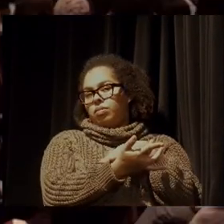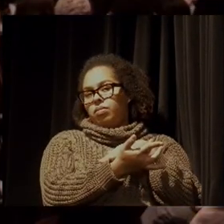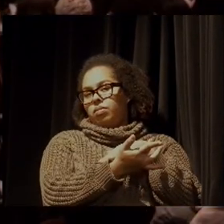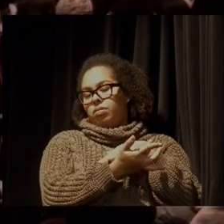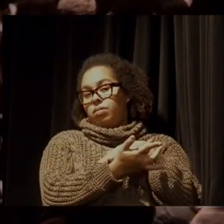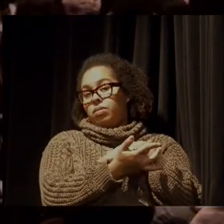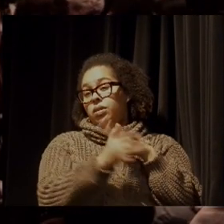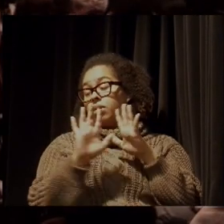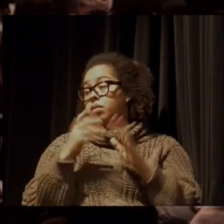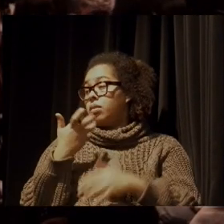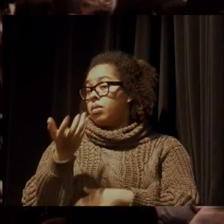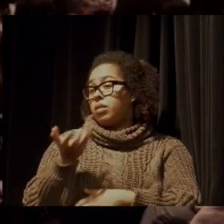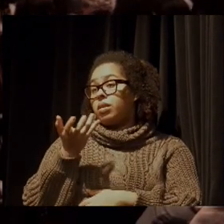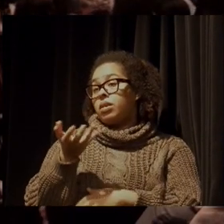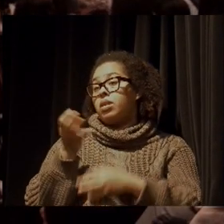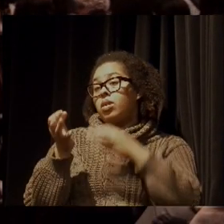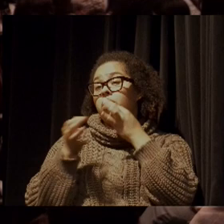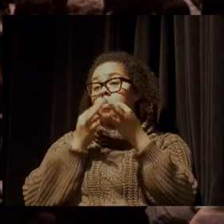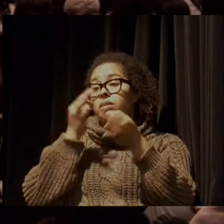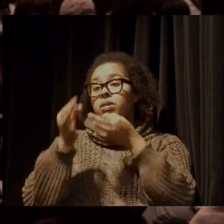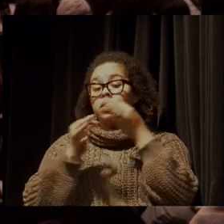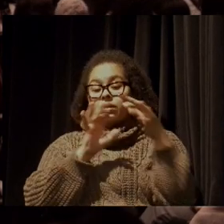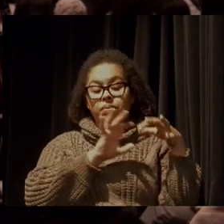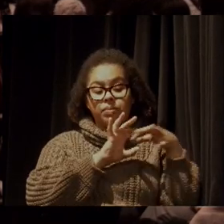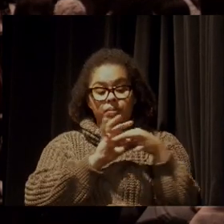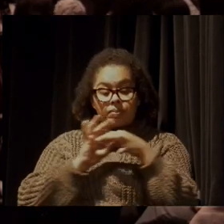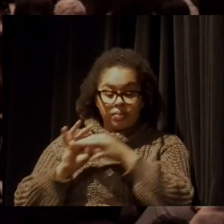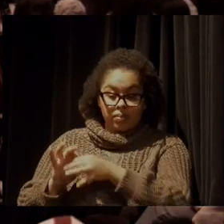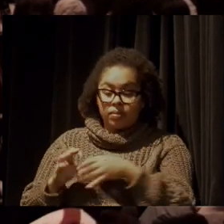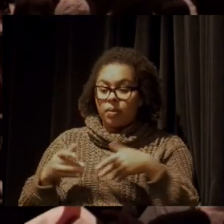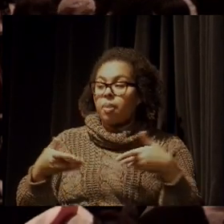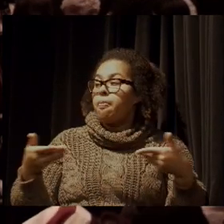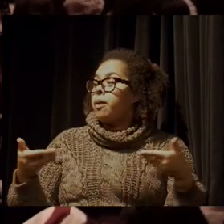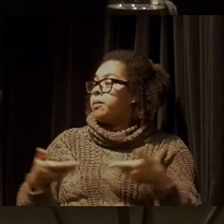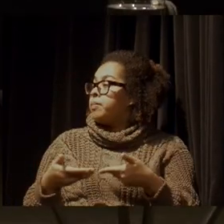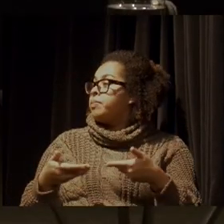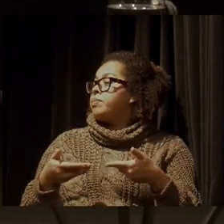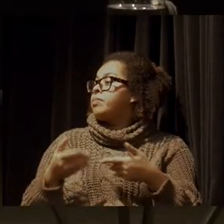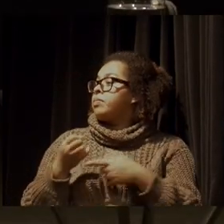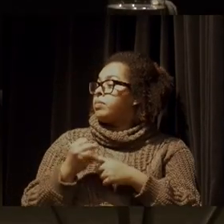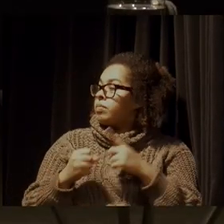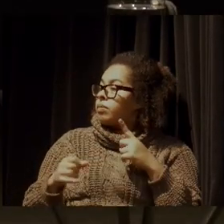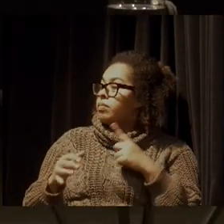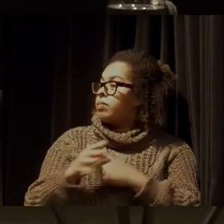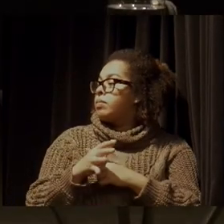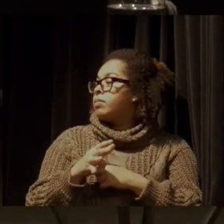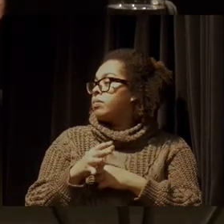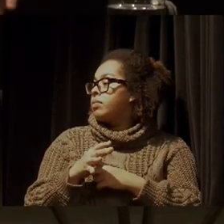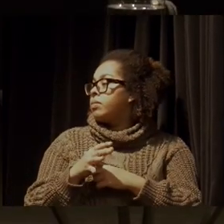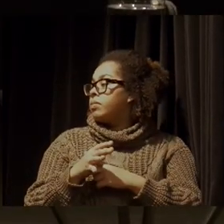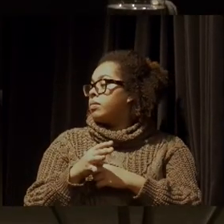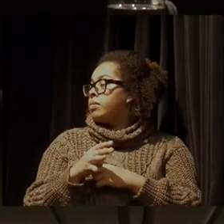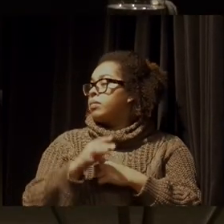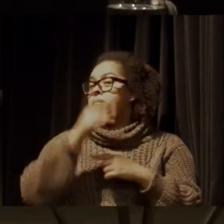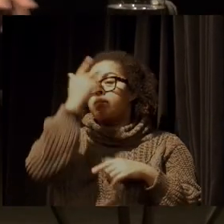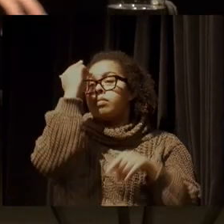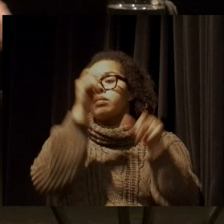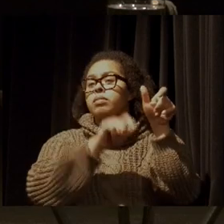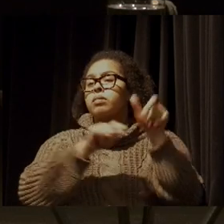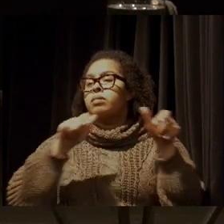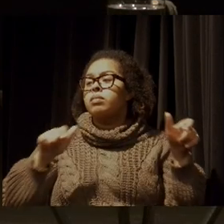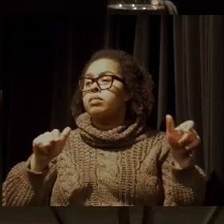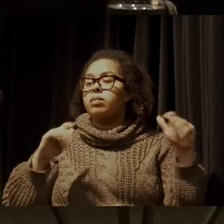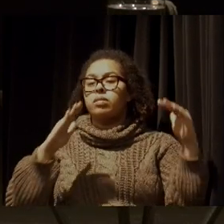Então eu queria ouvir de vocês dentro dessa realidade de uma sociedade de pessoas muito